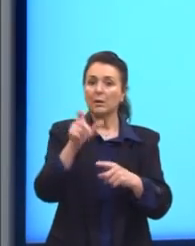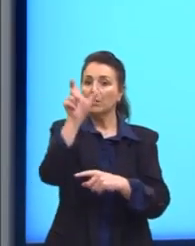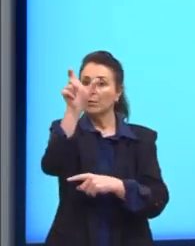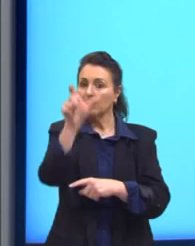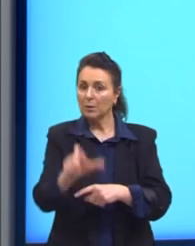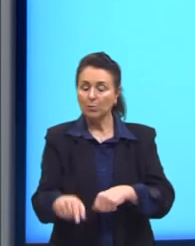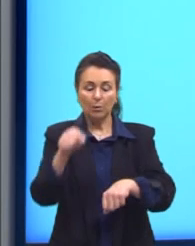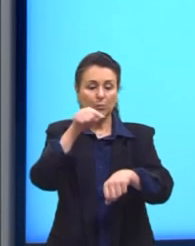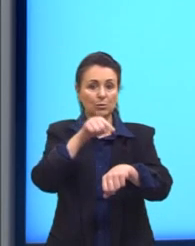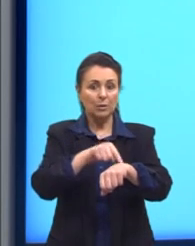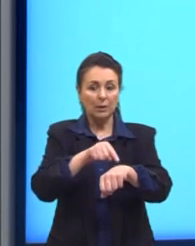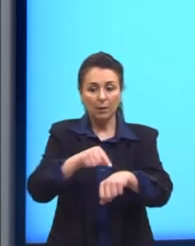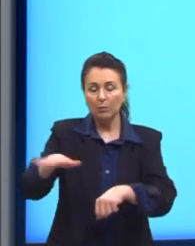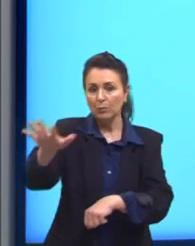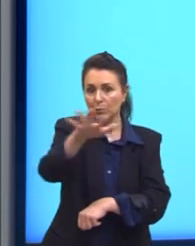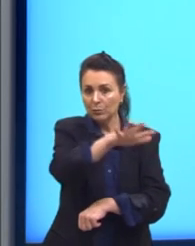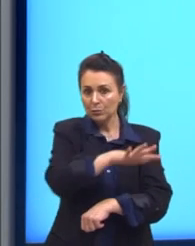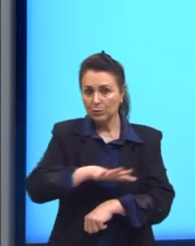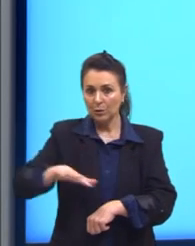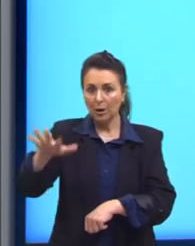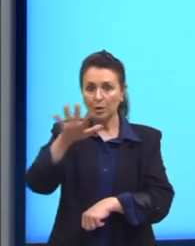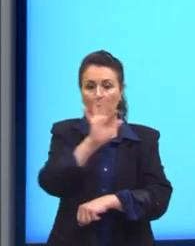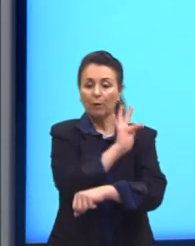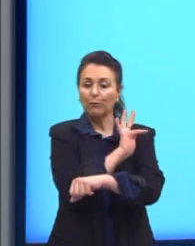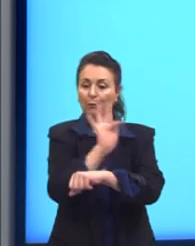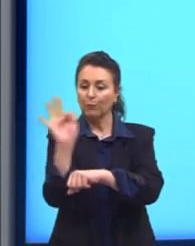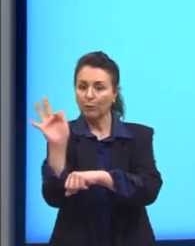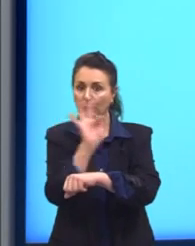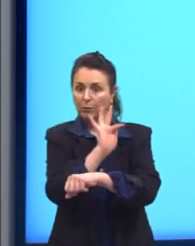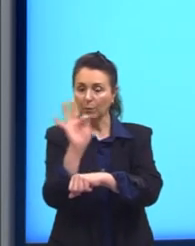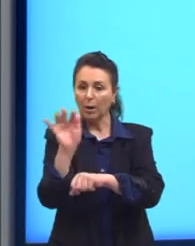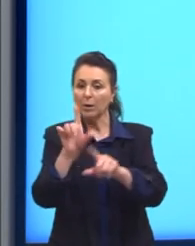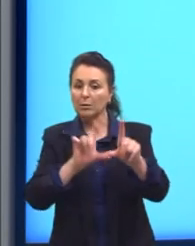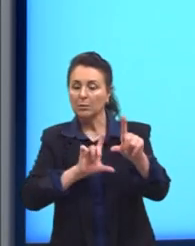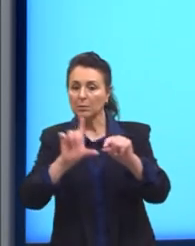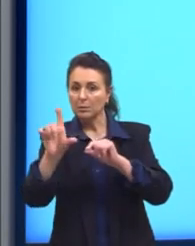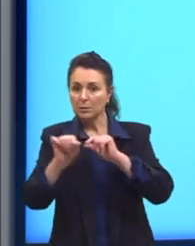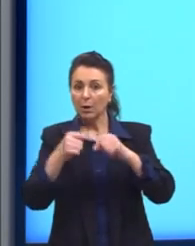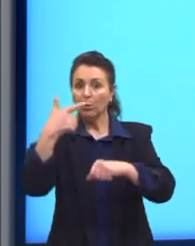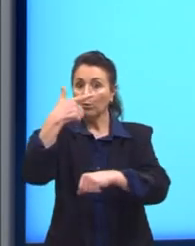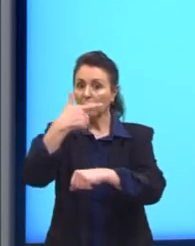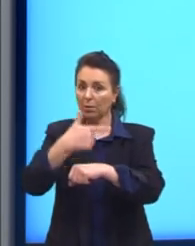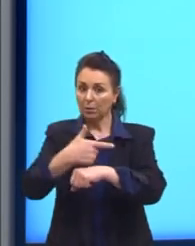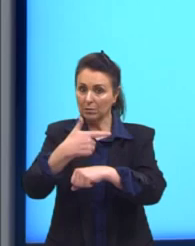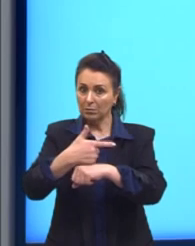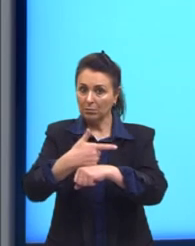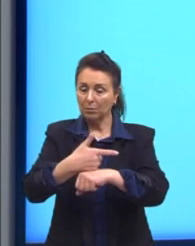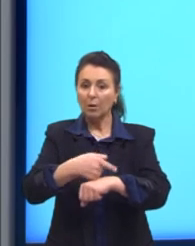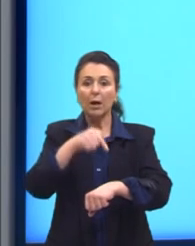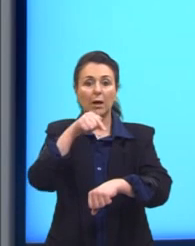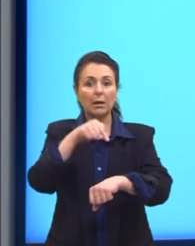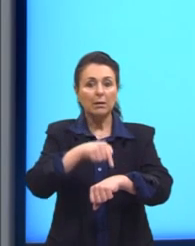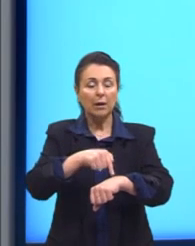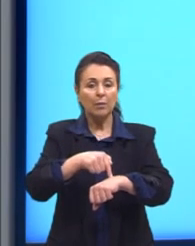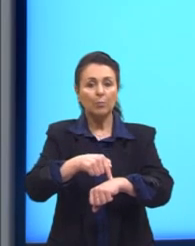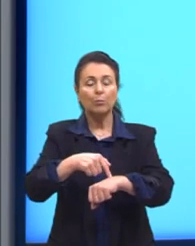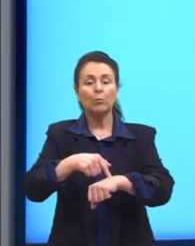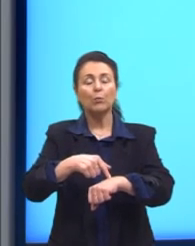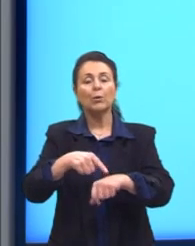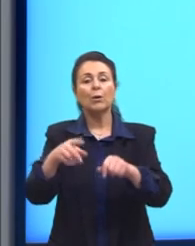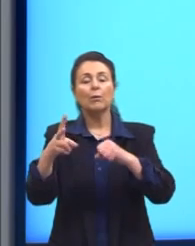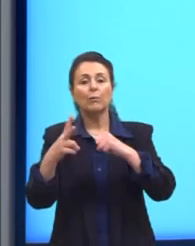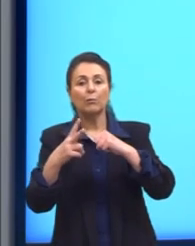espacial, grau de formalidade, seleção lexical, tempos e modos verbais,